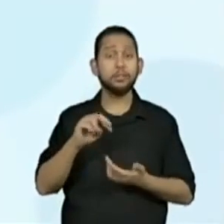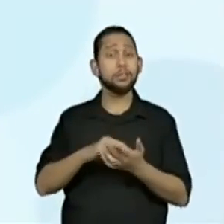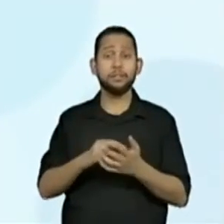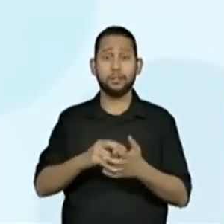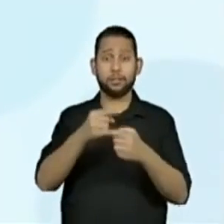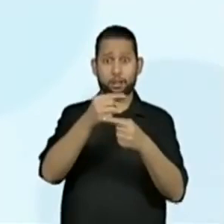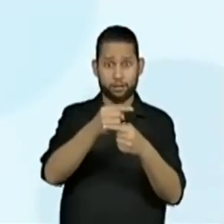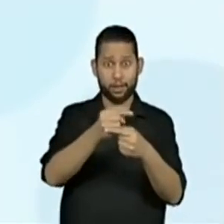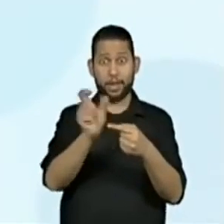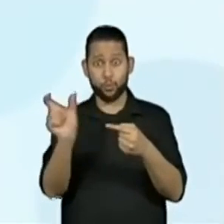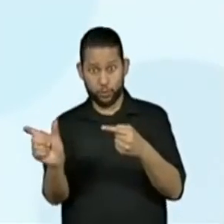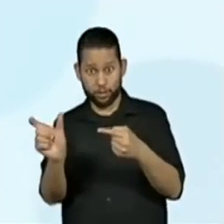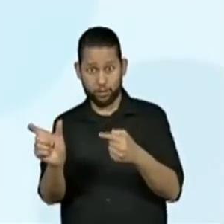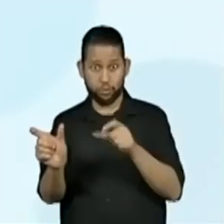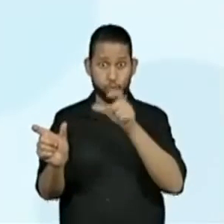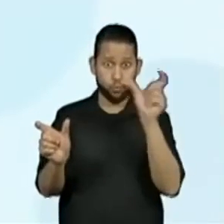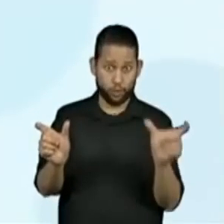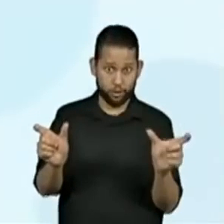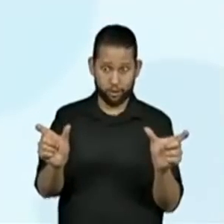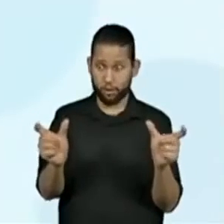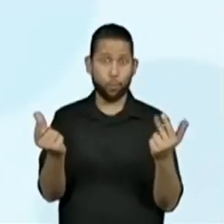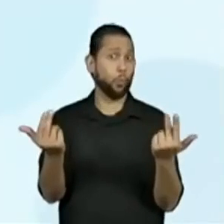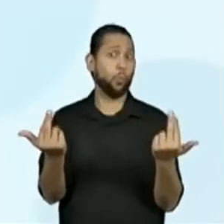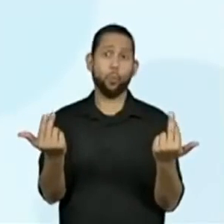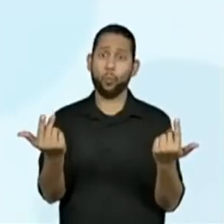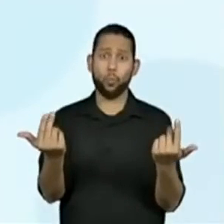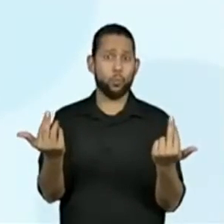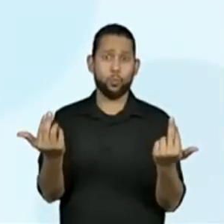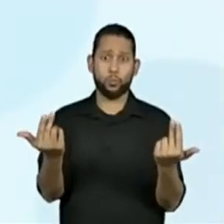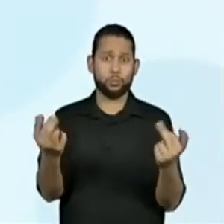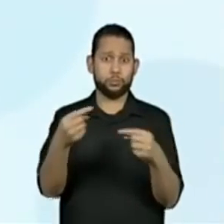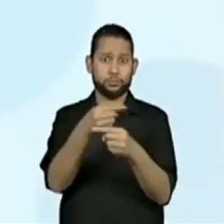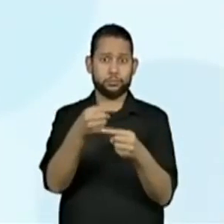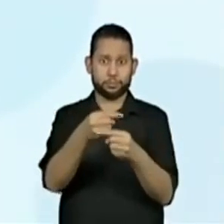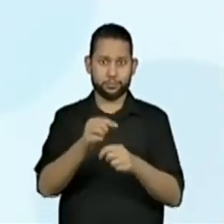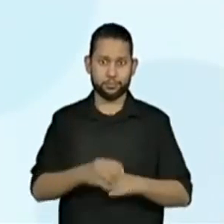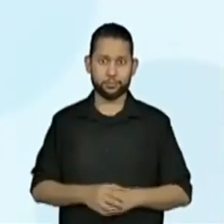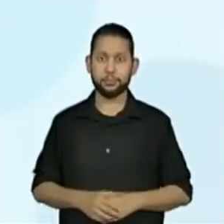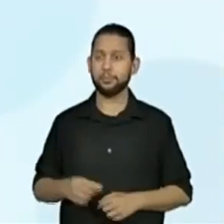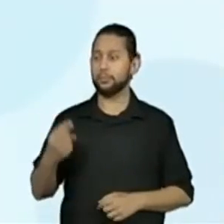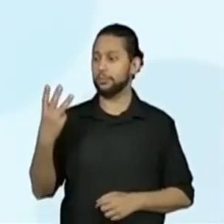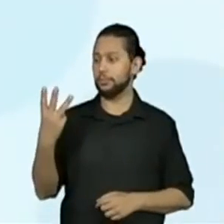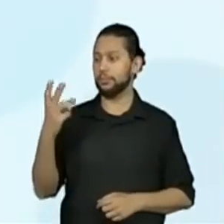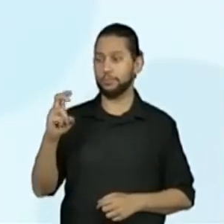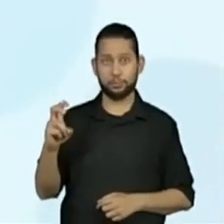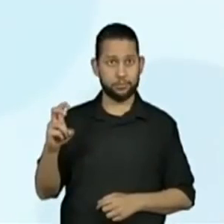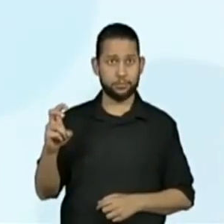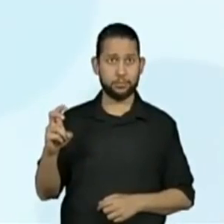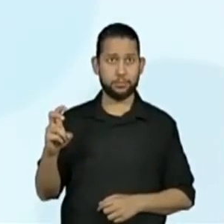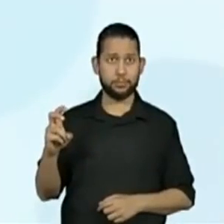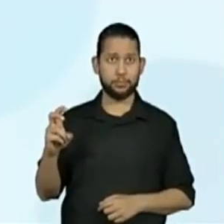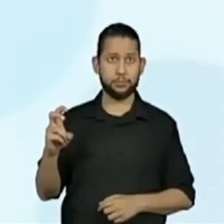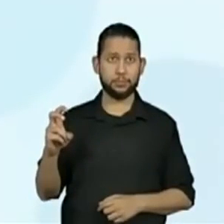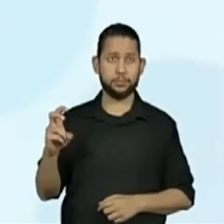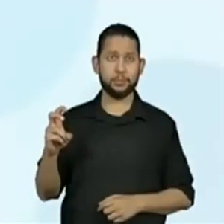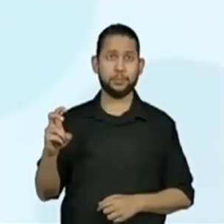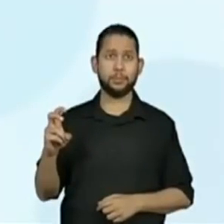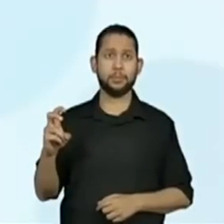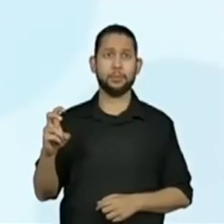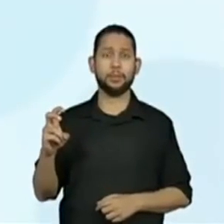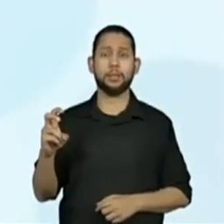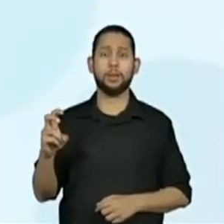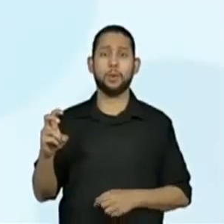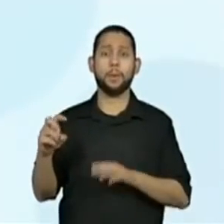não é? sinal de igual. Então, 35 menos esse valor aqui